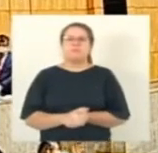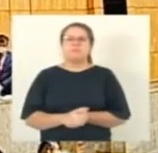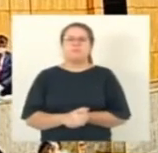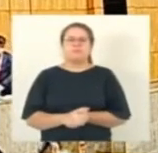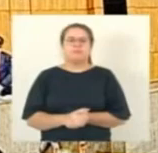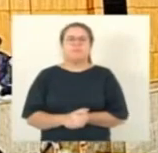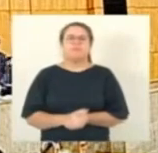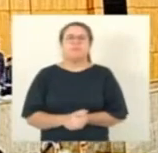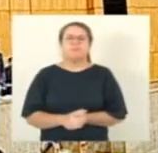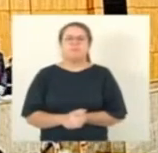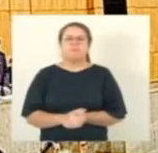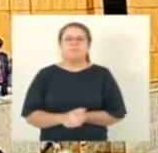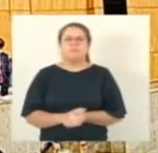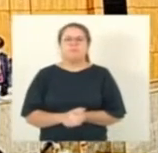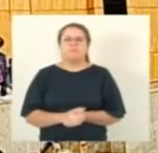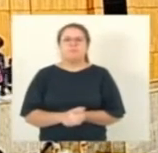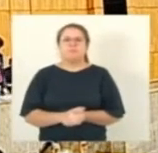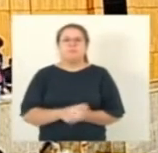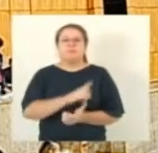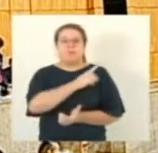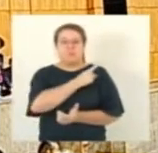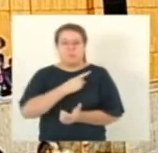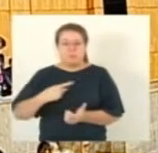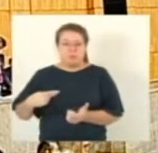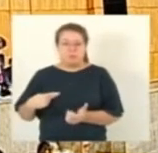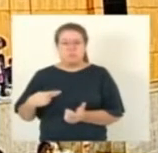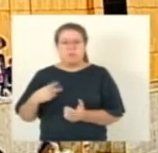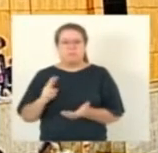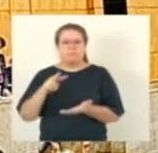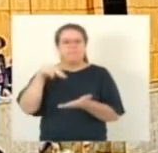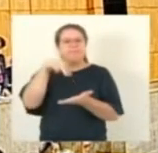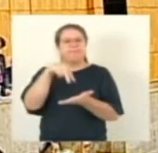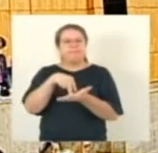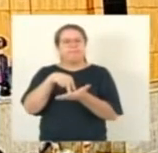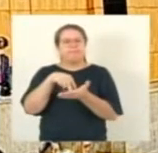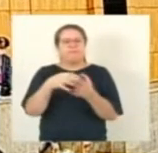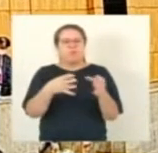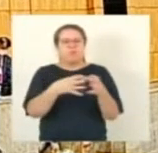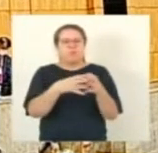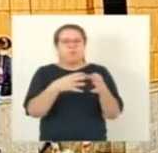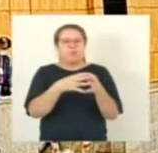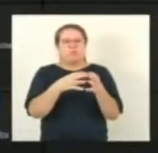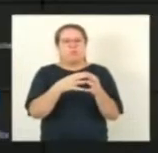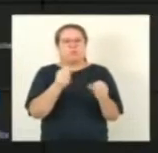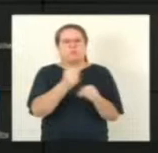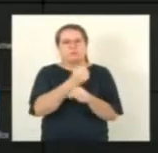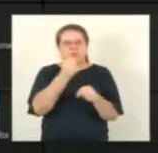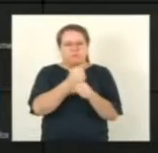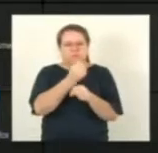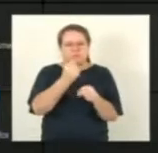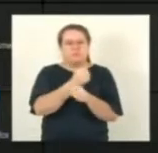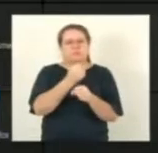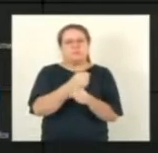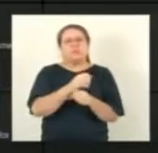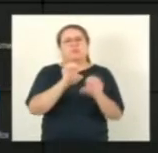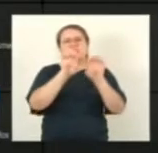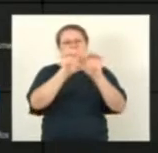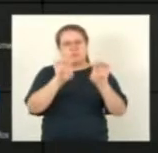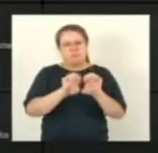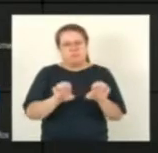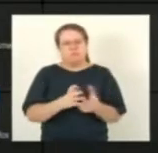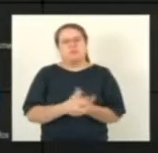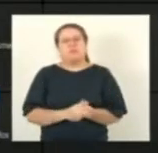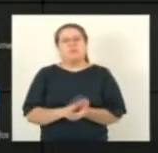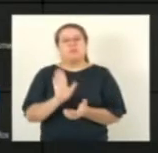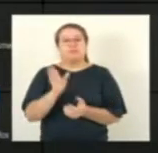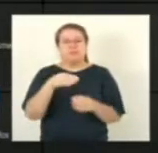Vossa Excelência está presidindo a comissão... De infraestrutura. De infraestrutura. Já foi votado nas comissões